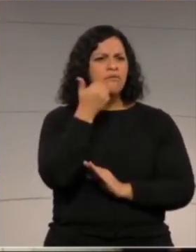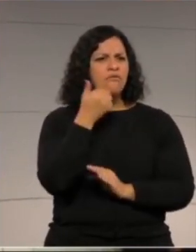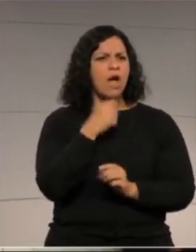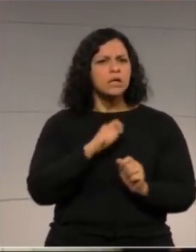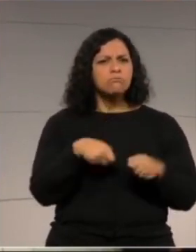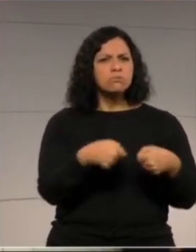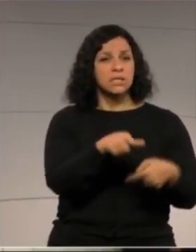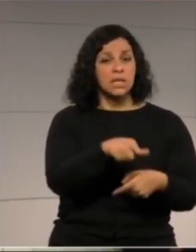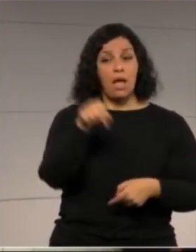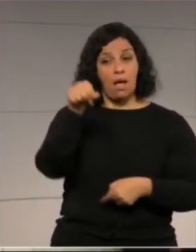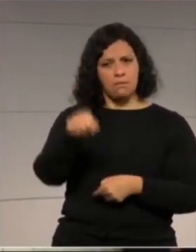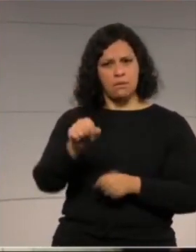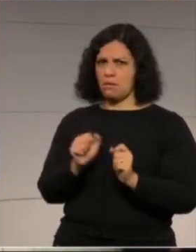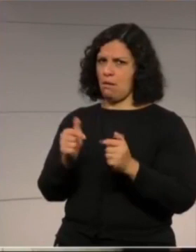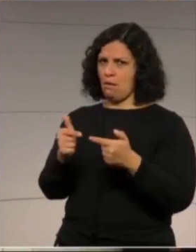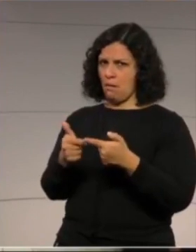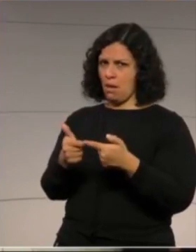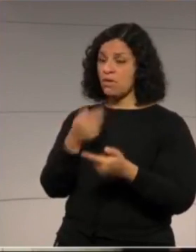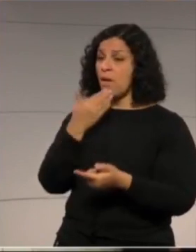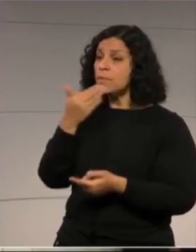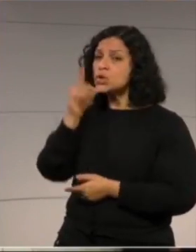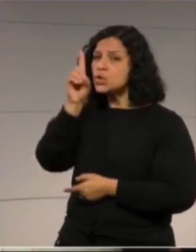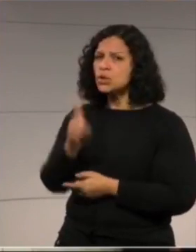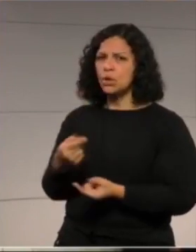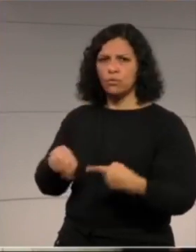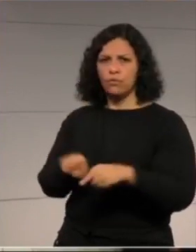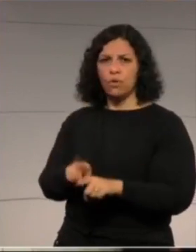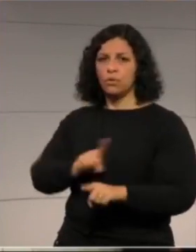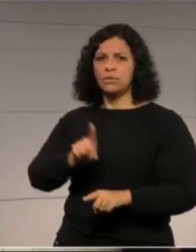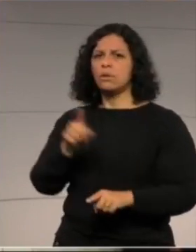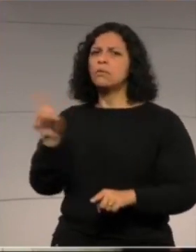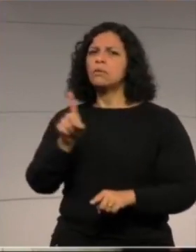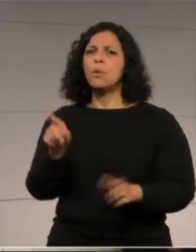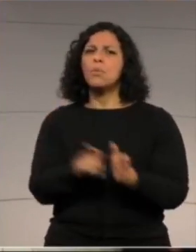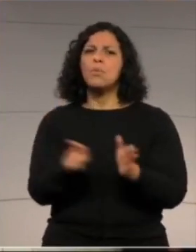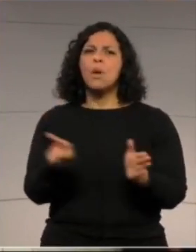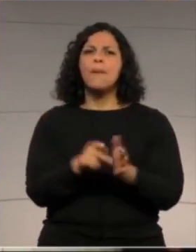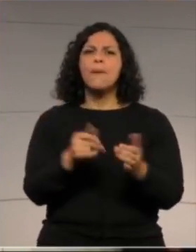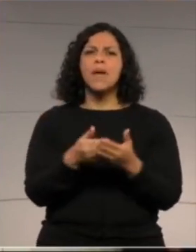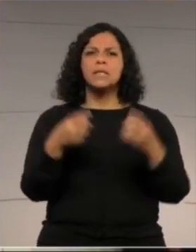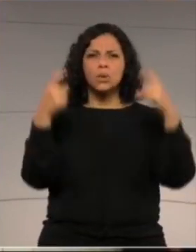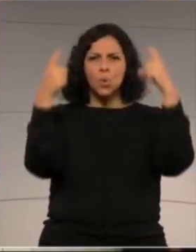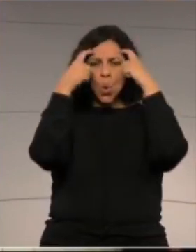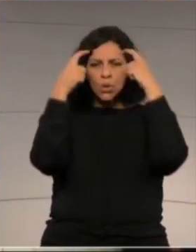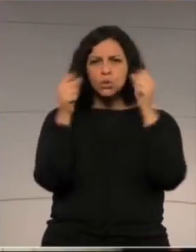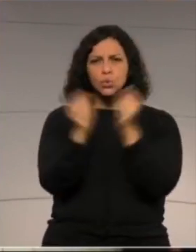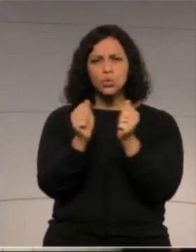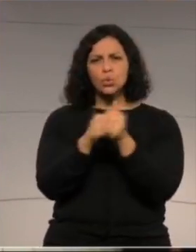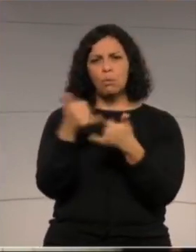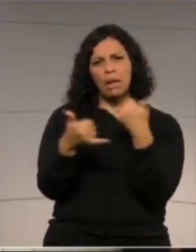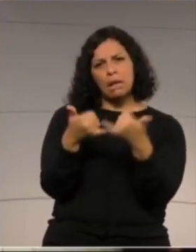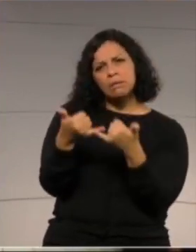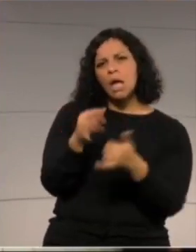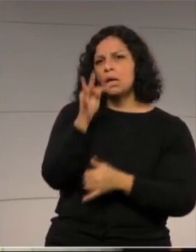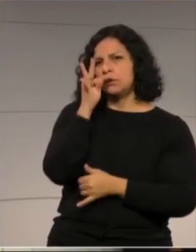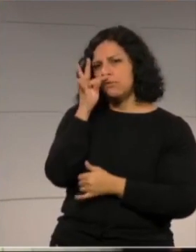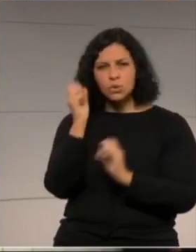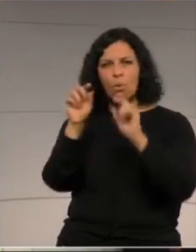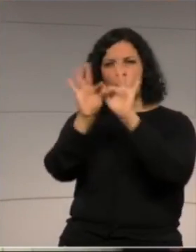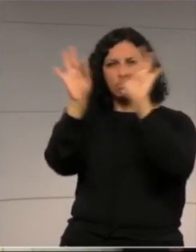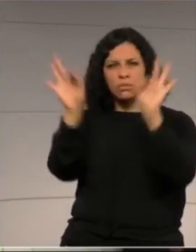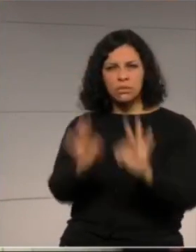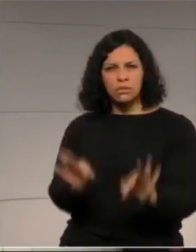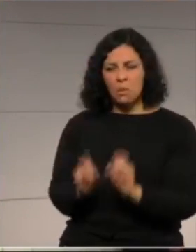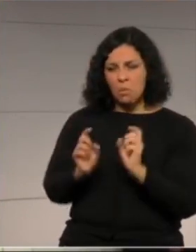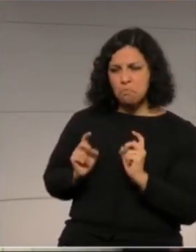vierem à Assembleia exigir os seus direitos, venham com ursinhos de pelúcia, com rosas e poesias.